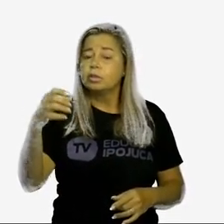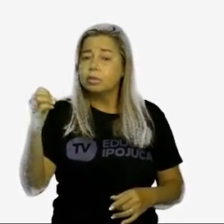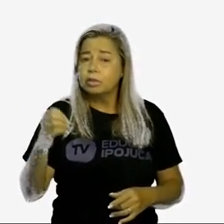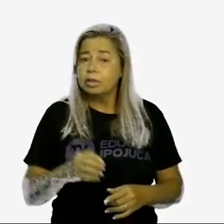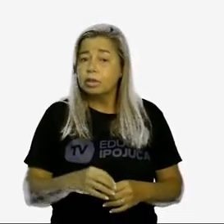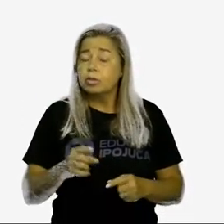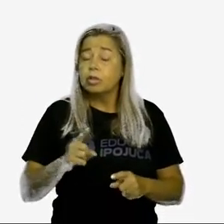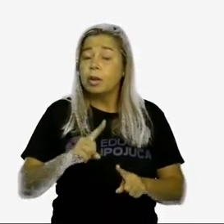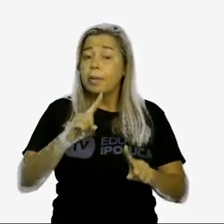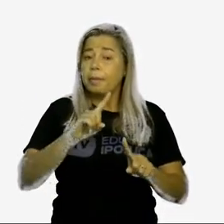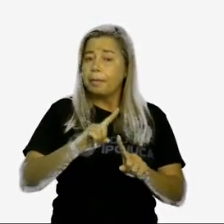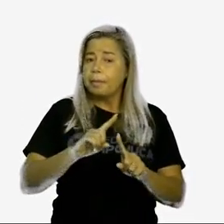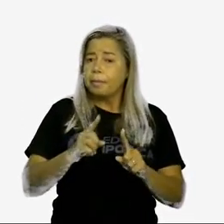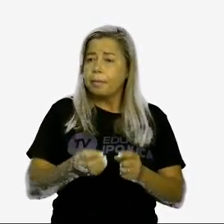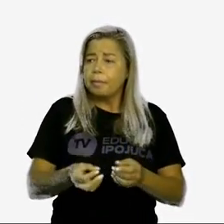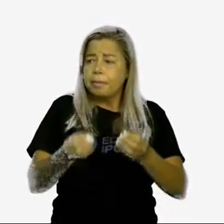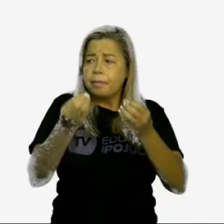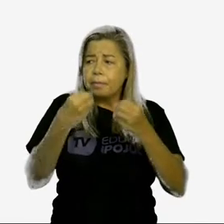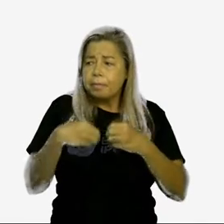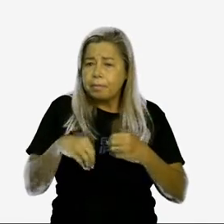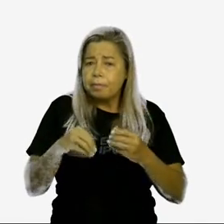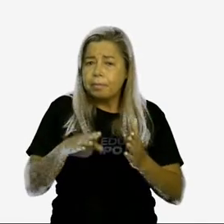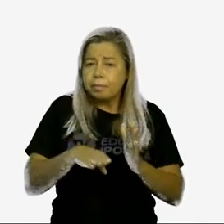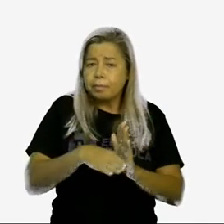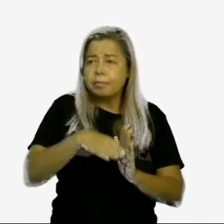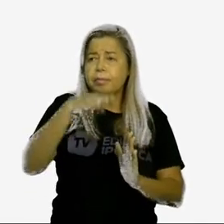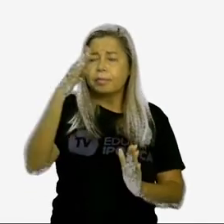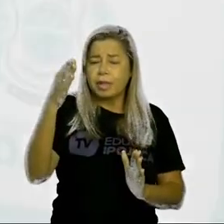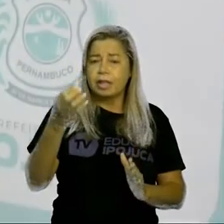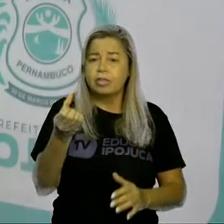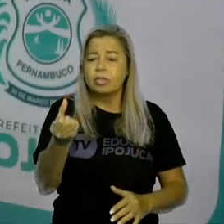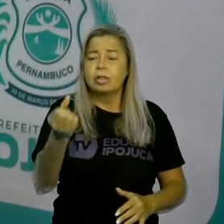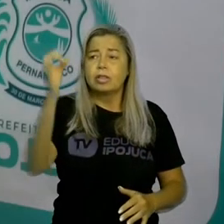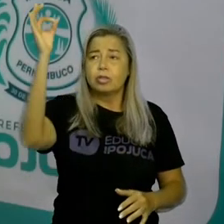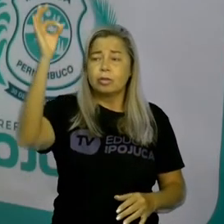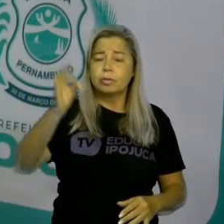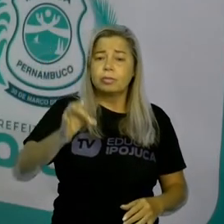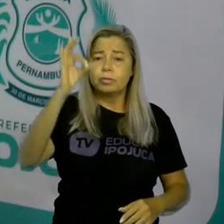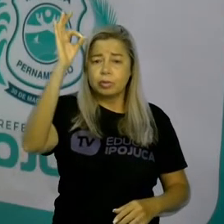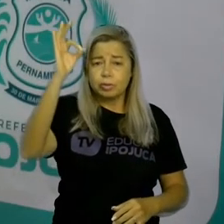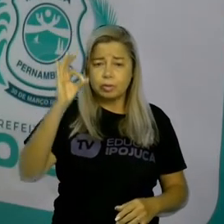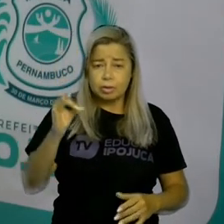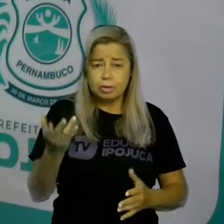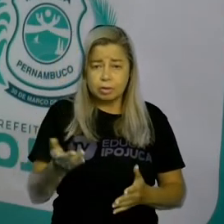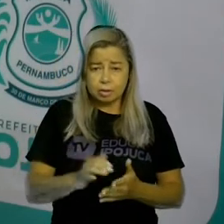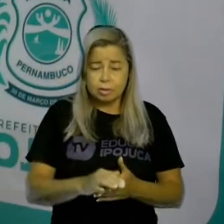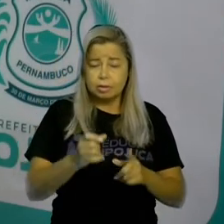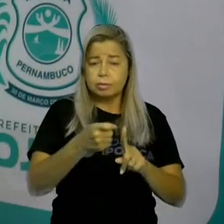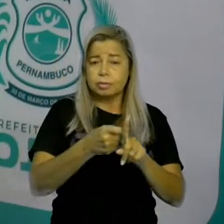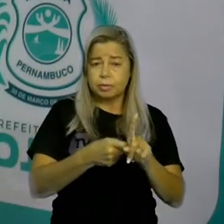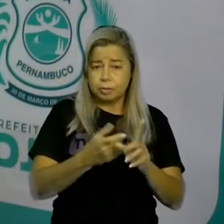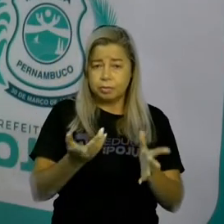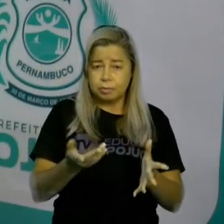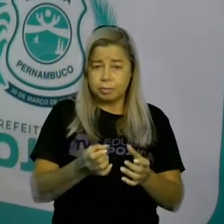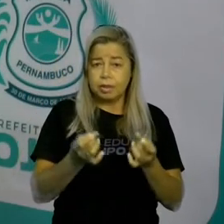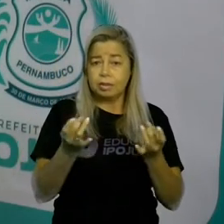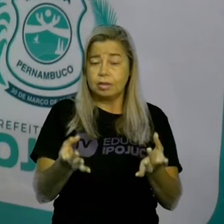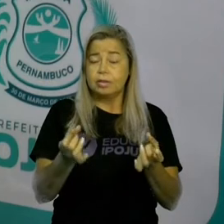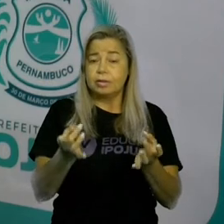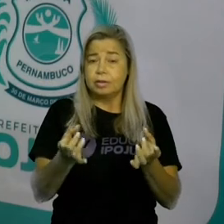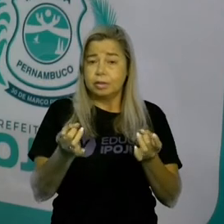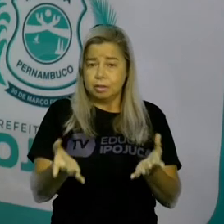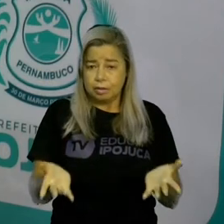referente ao valor de vendas por mês. Sendo assim, qual será o valor